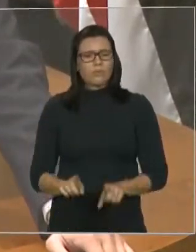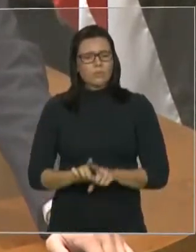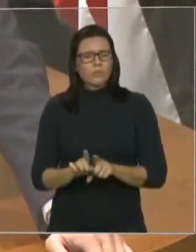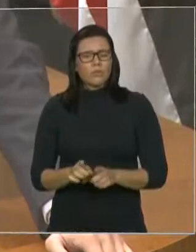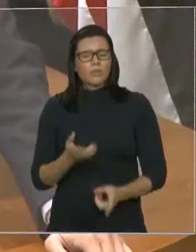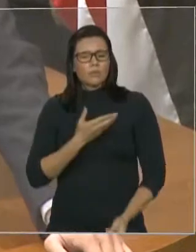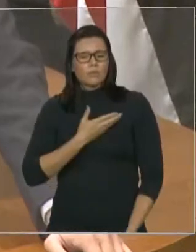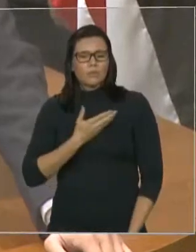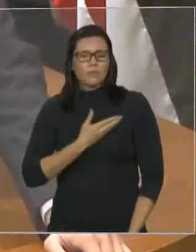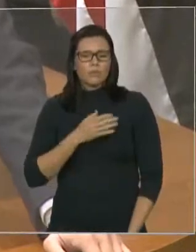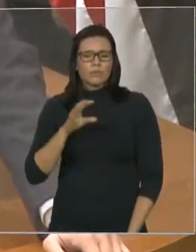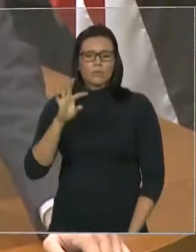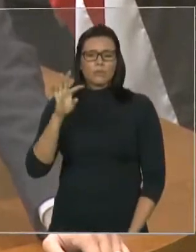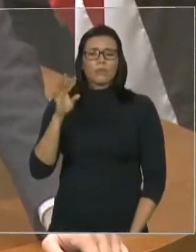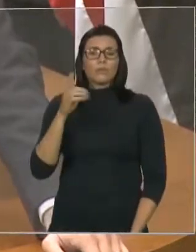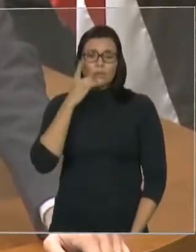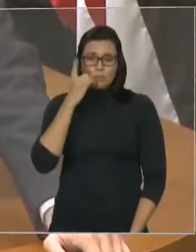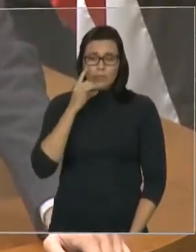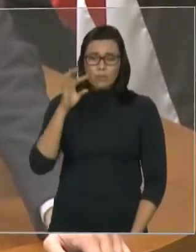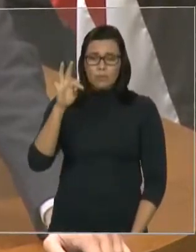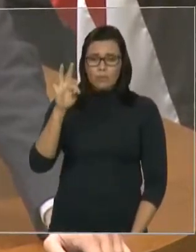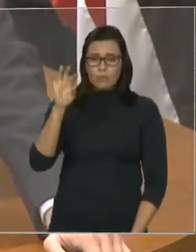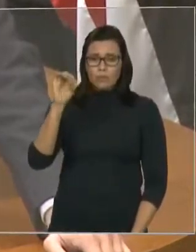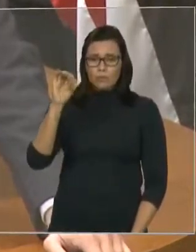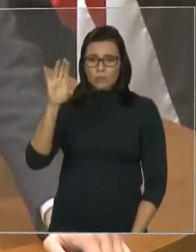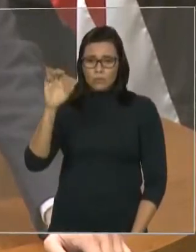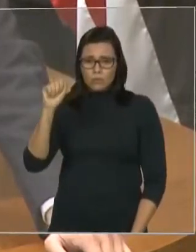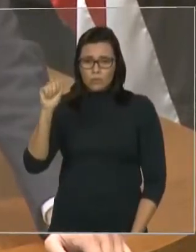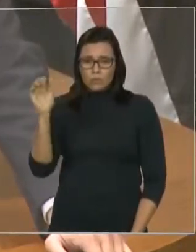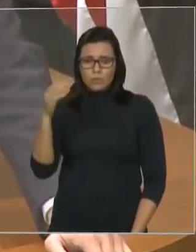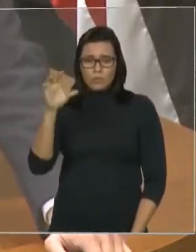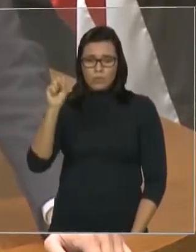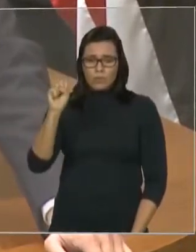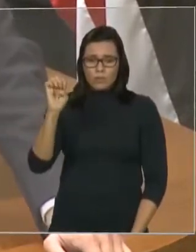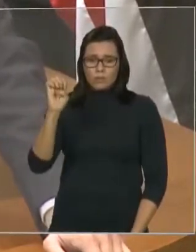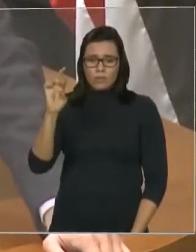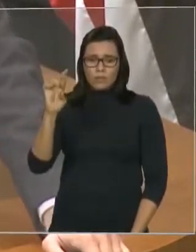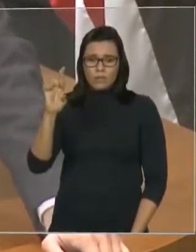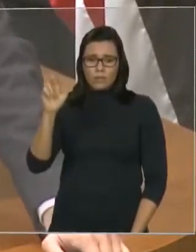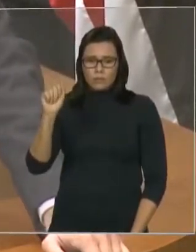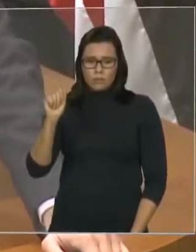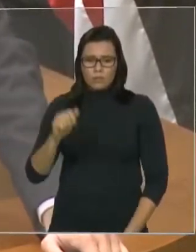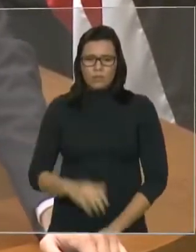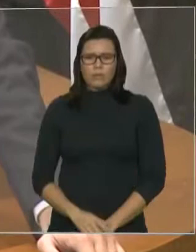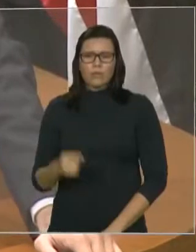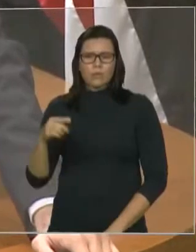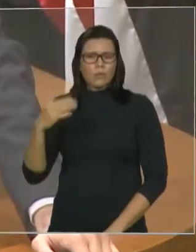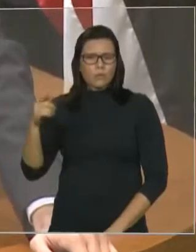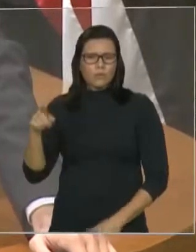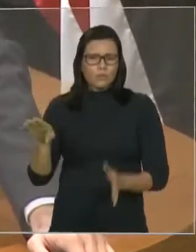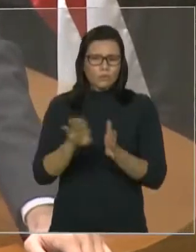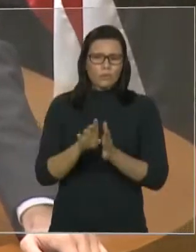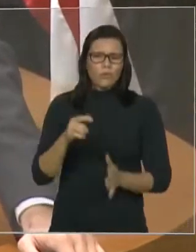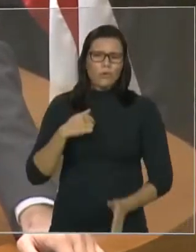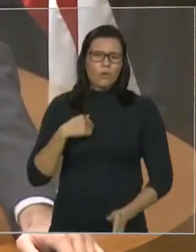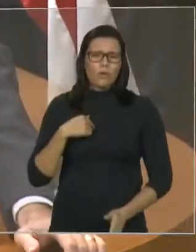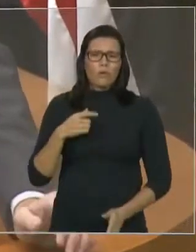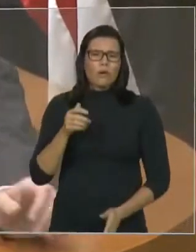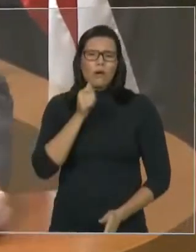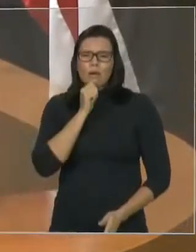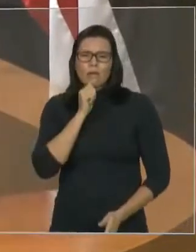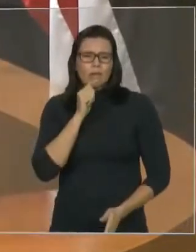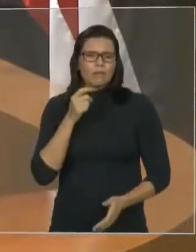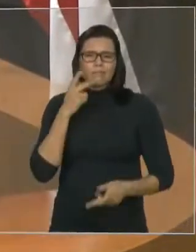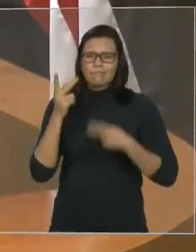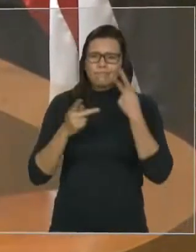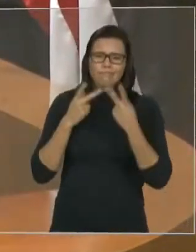deputado Toca Serra, que depois que chegou aqui na Assembleia, ainda não fiz um pronunciamento, mas eu queria desejar mais uma vez que seja bem-vindo à nossa casa.